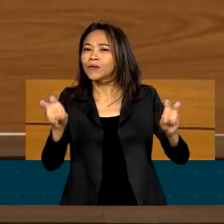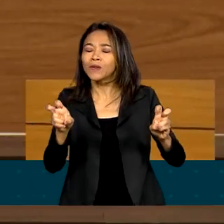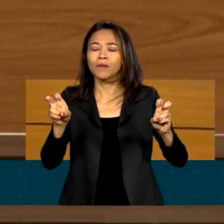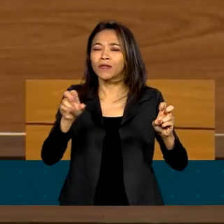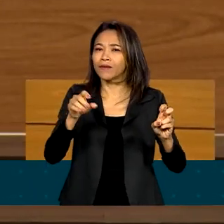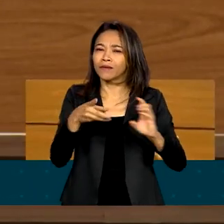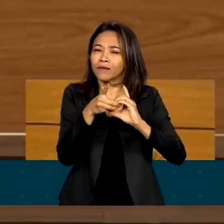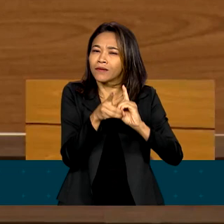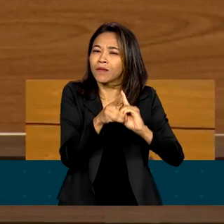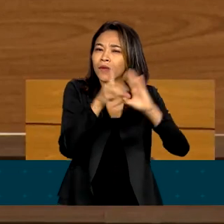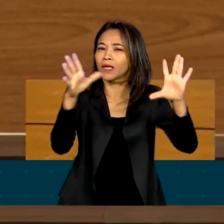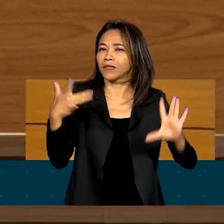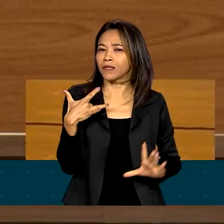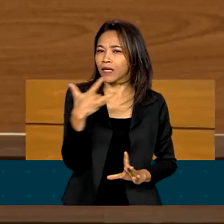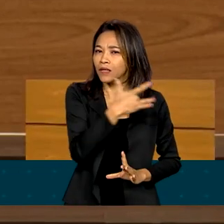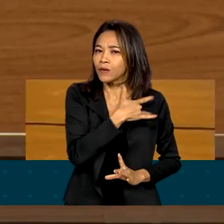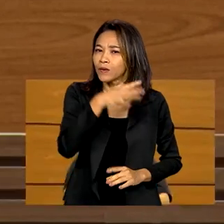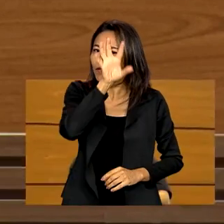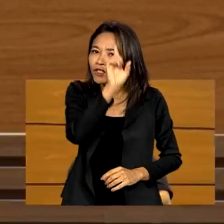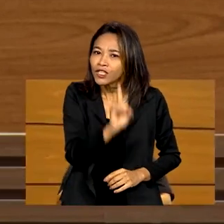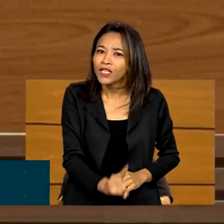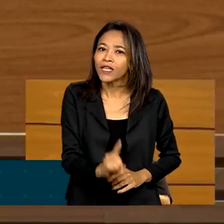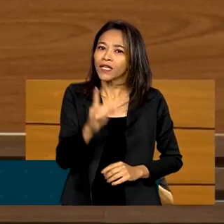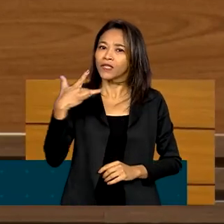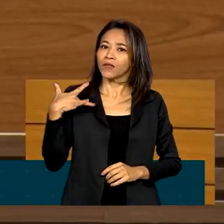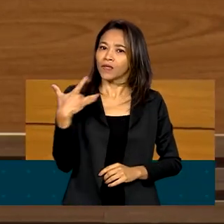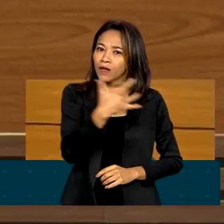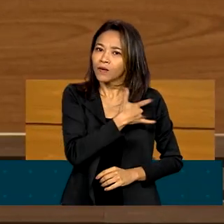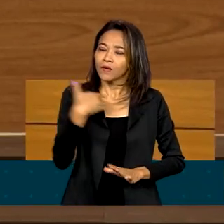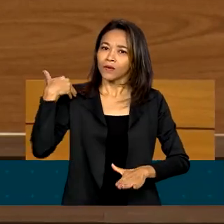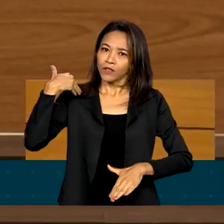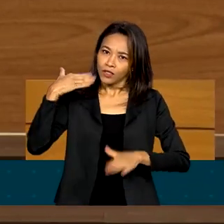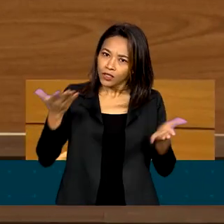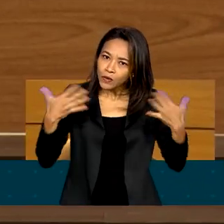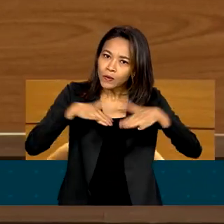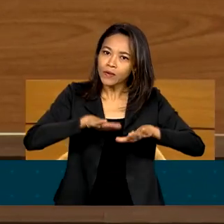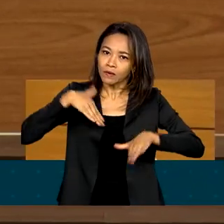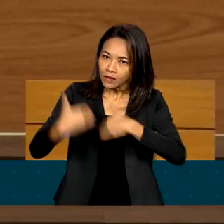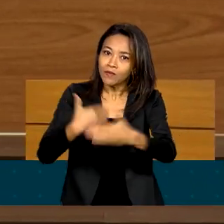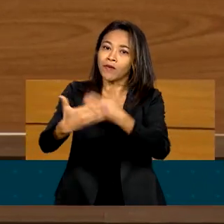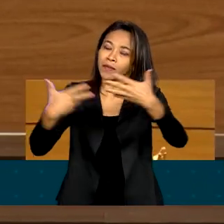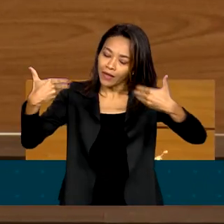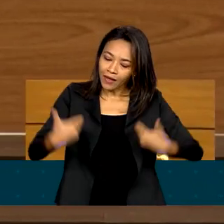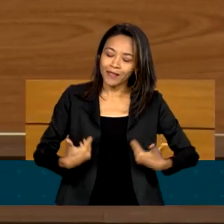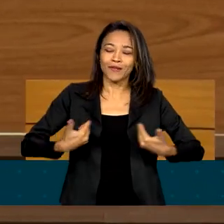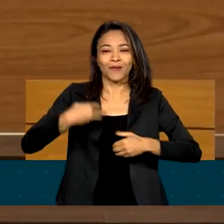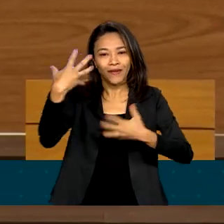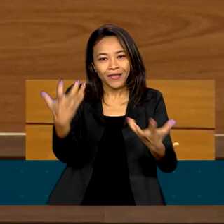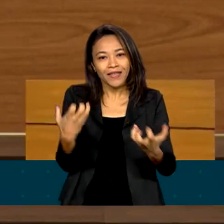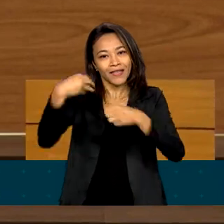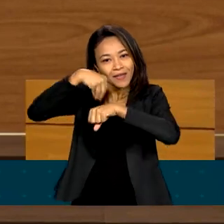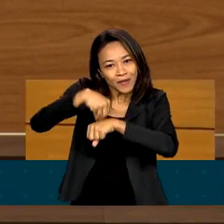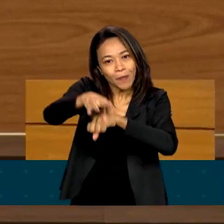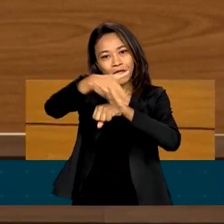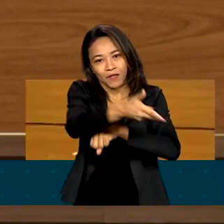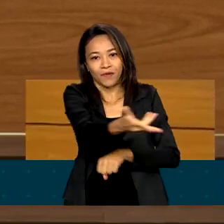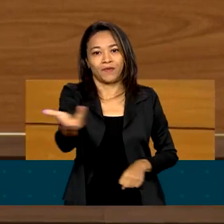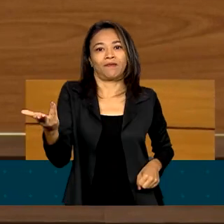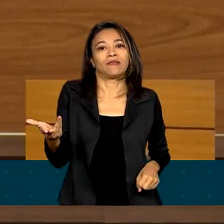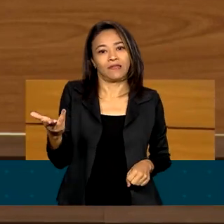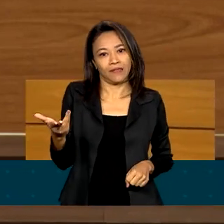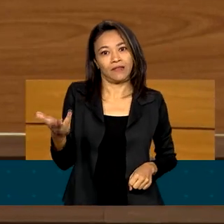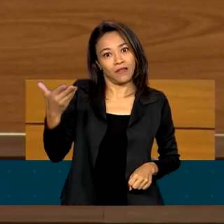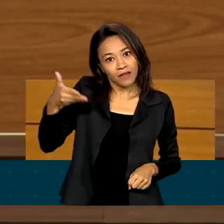saúde como direito, saúde como inclusão, saúde como desenvolvimento. É isso que eu queria compartilhar com vocês e é esse